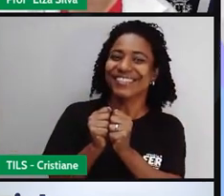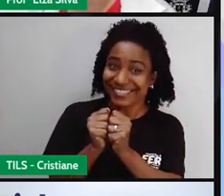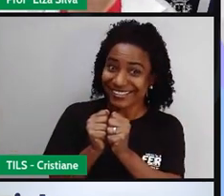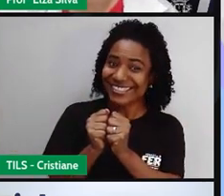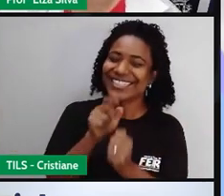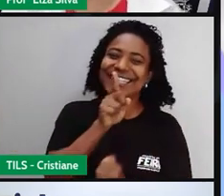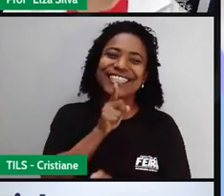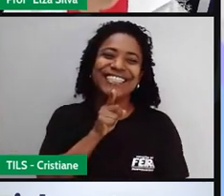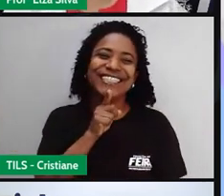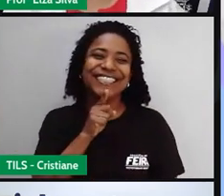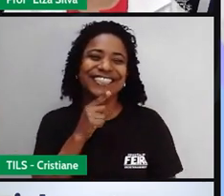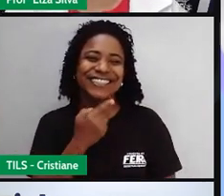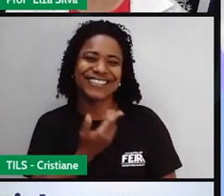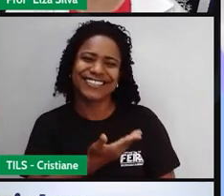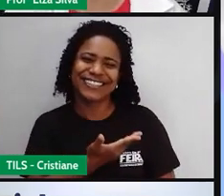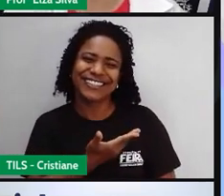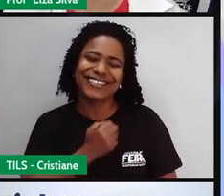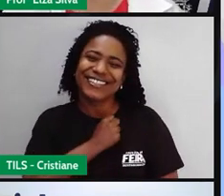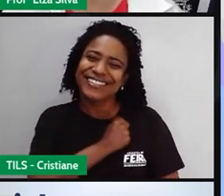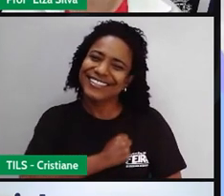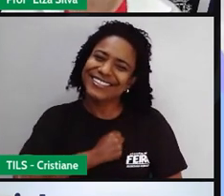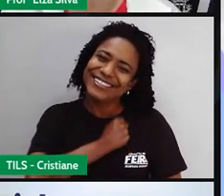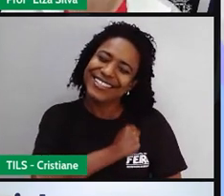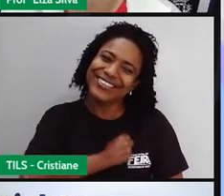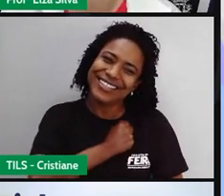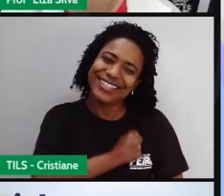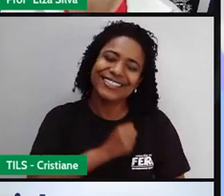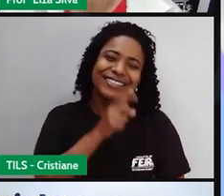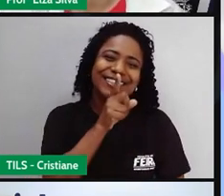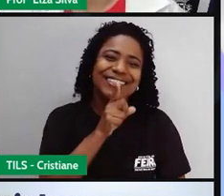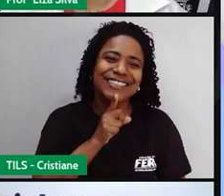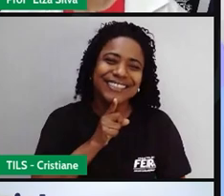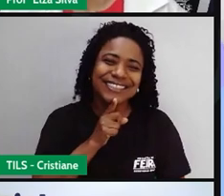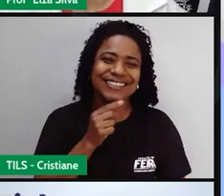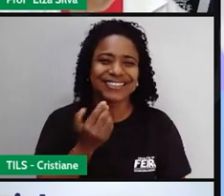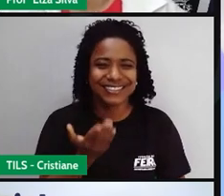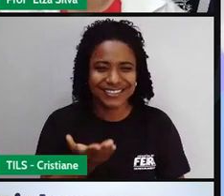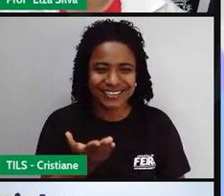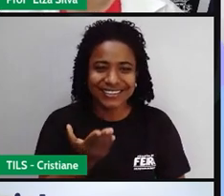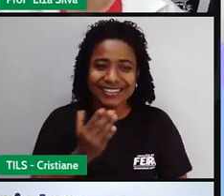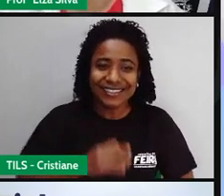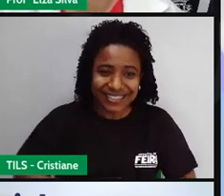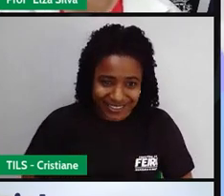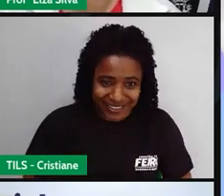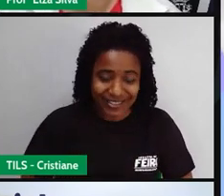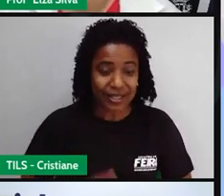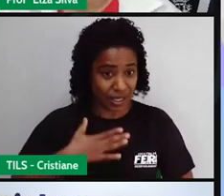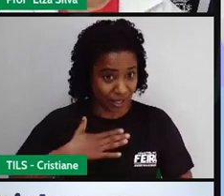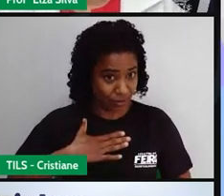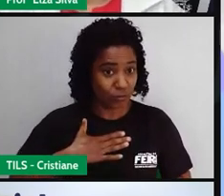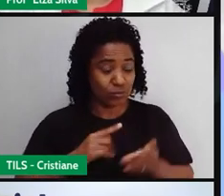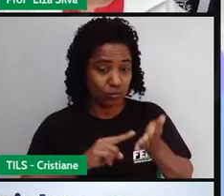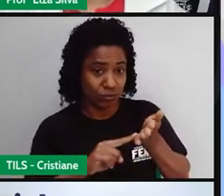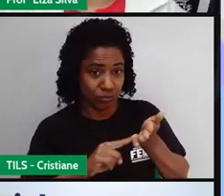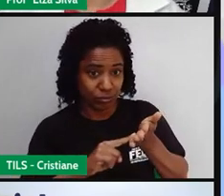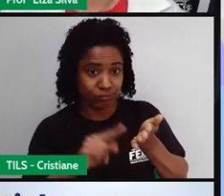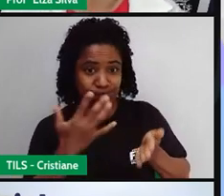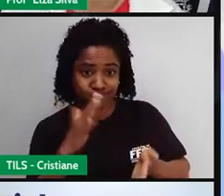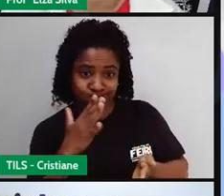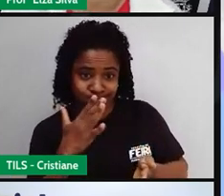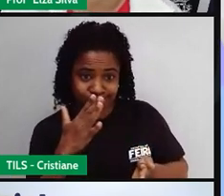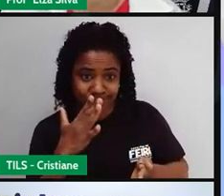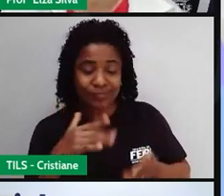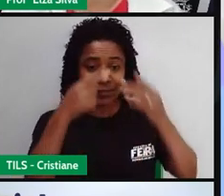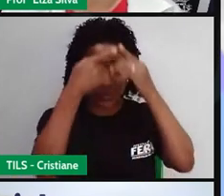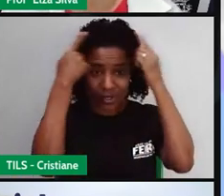Cris. Que saudades que eu estava de Cris. E eu sou parta, tenho cabelos